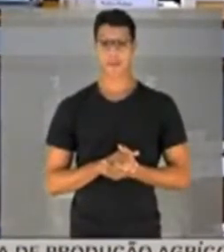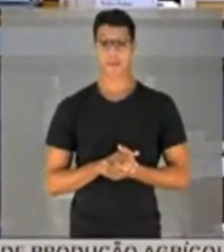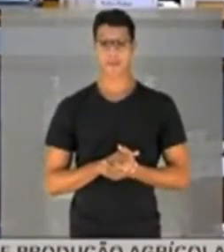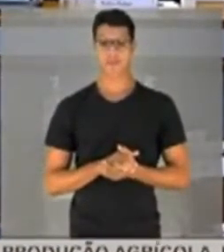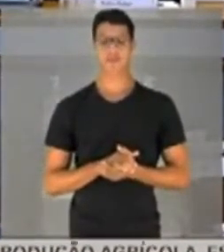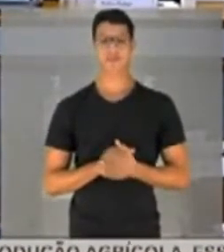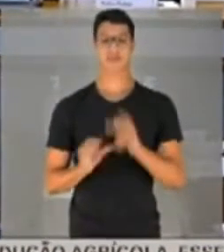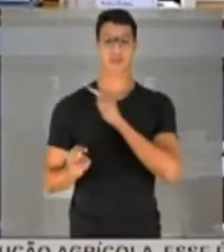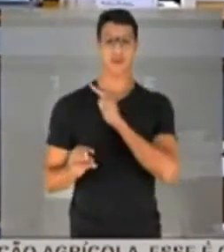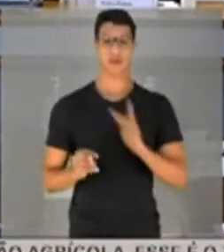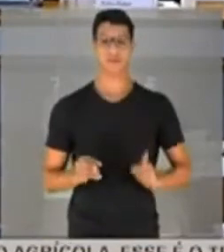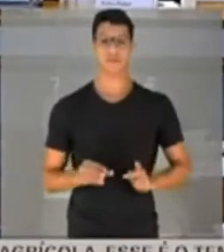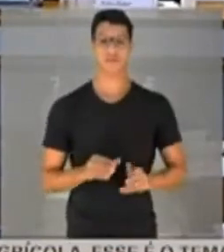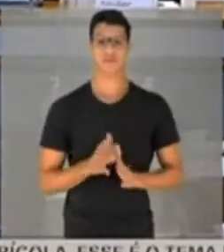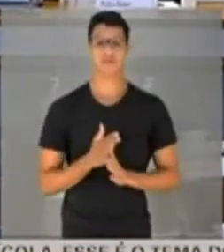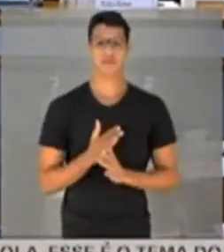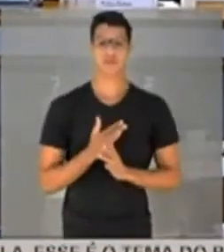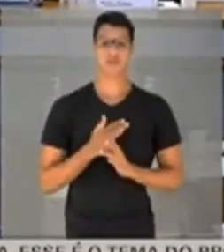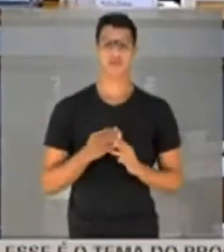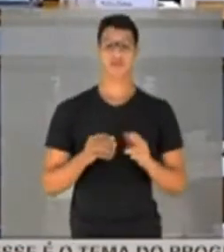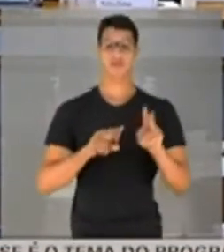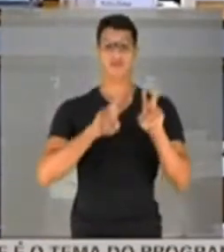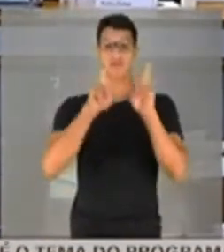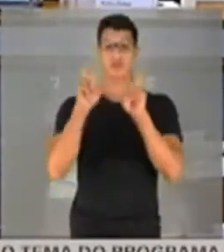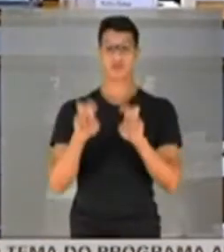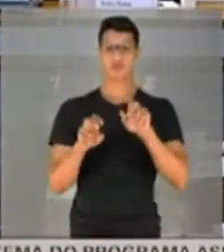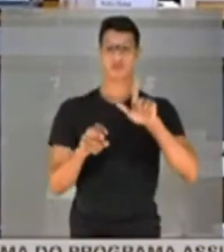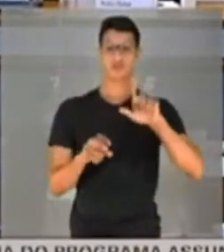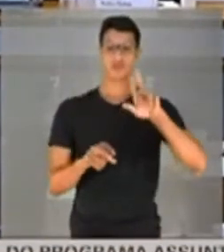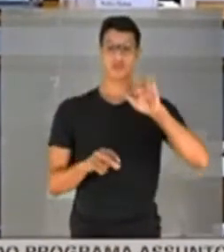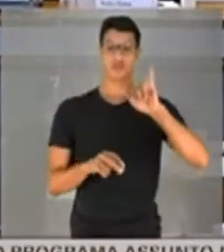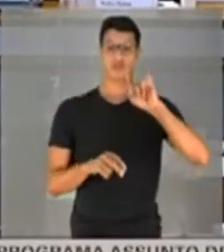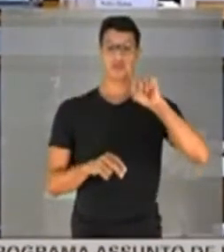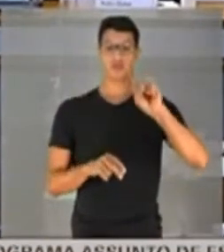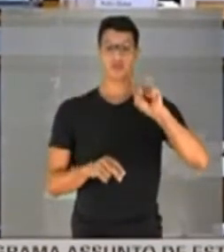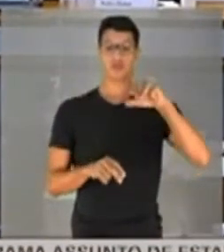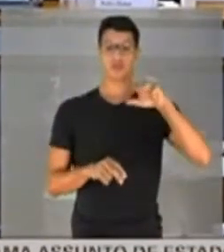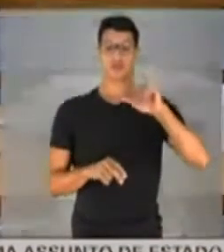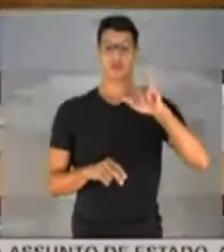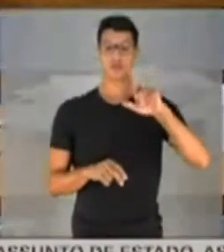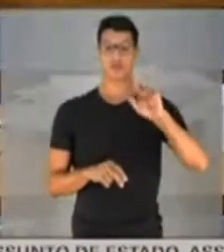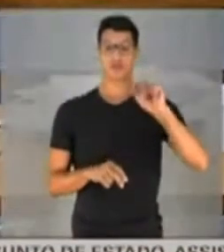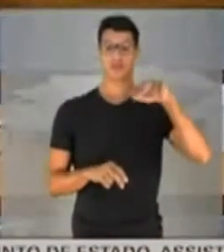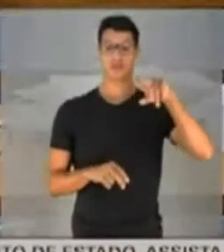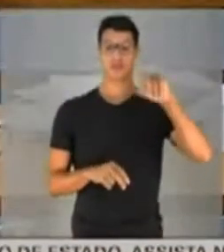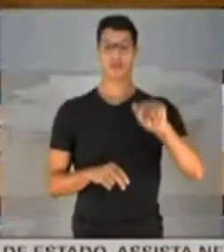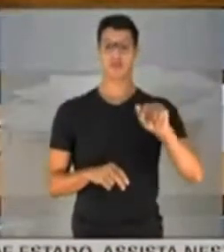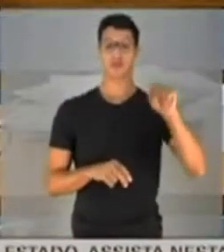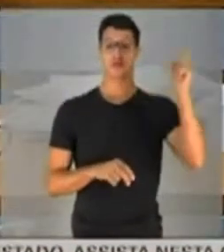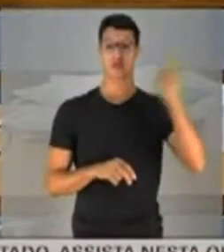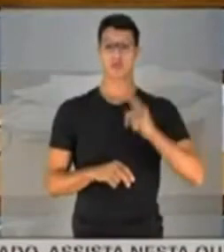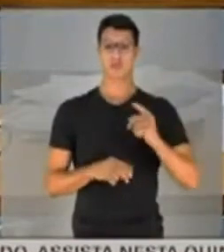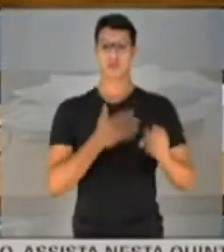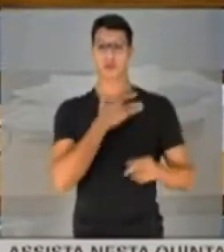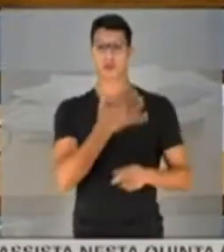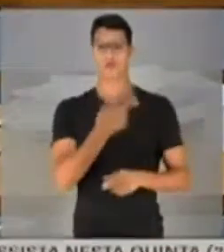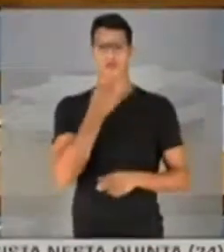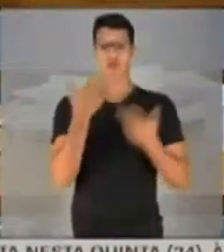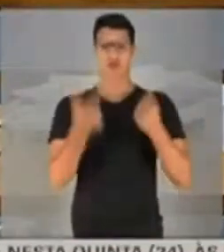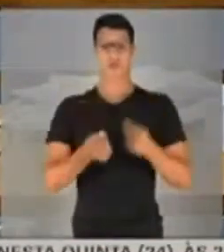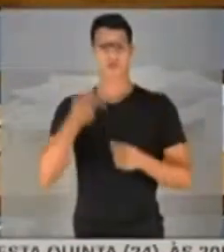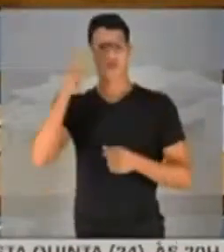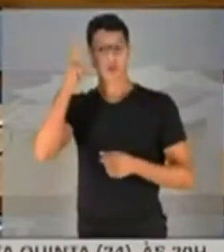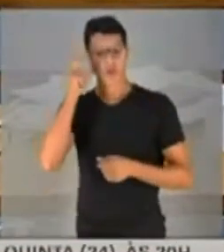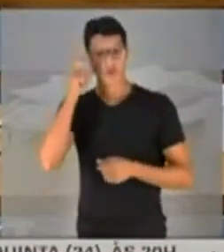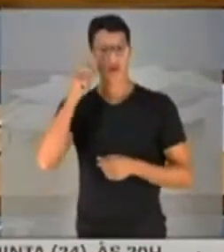Senhor presidente, o assunto Luiz Miranda foi rápido, ontem veio, o Onyx falou. Vamos ouvir Luiz